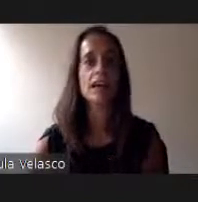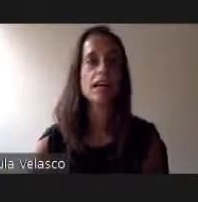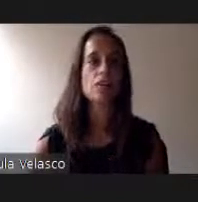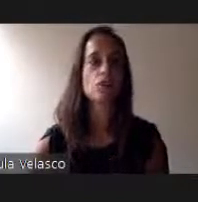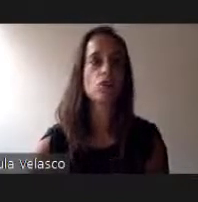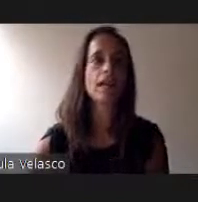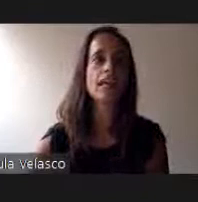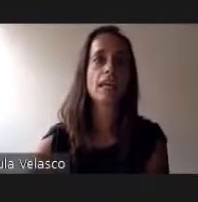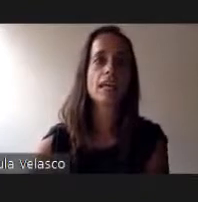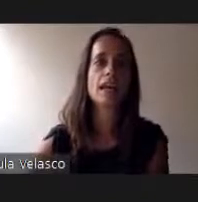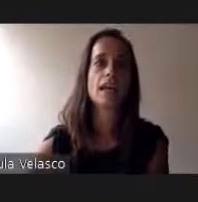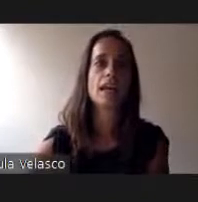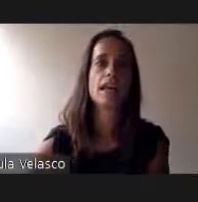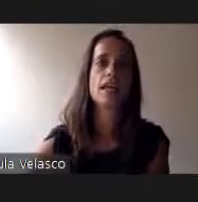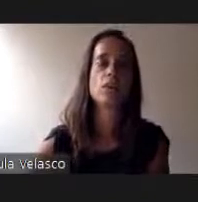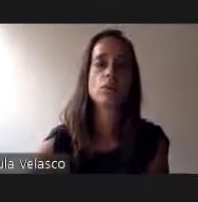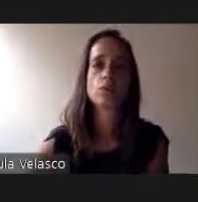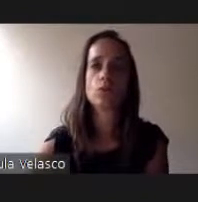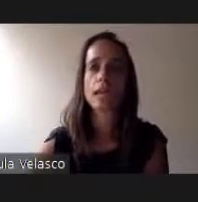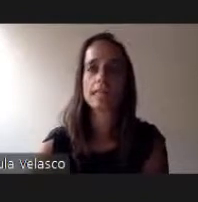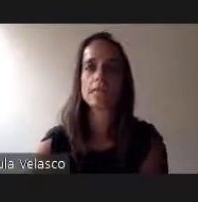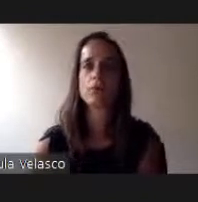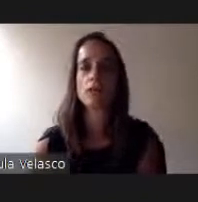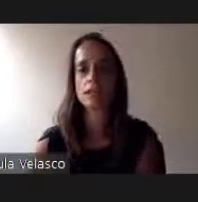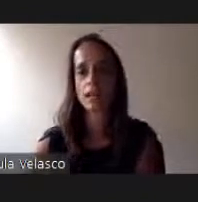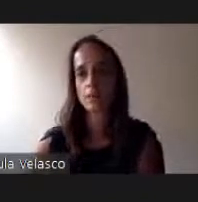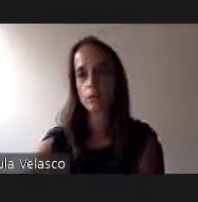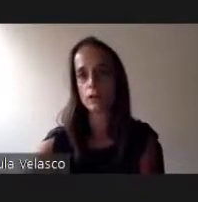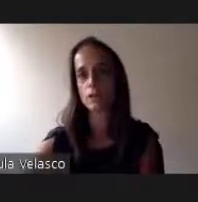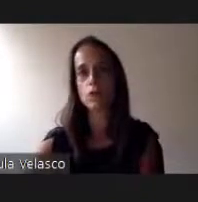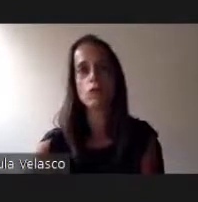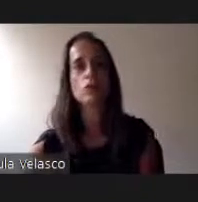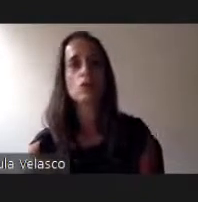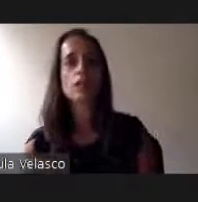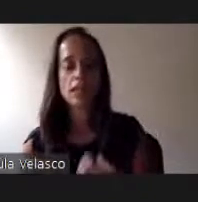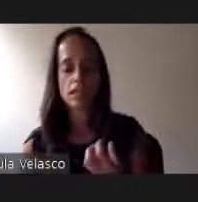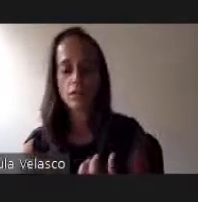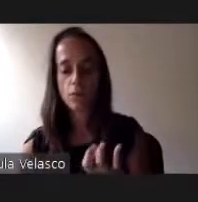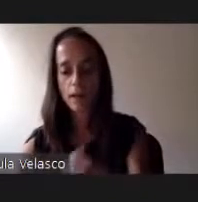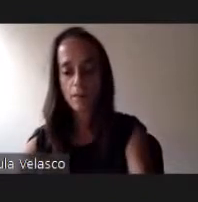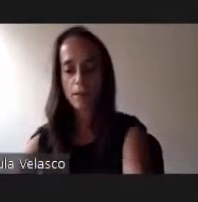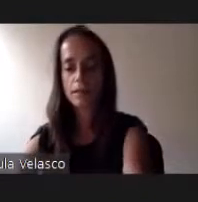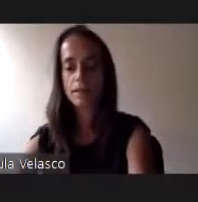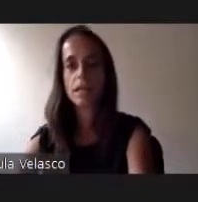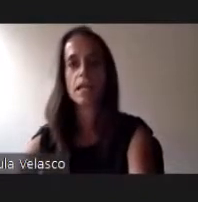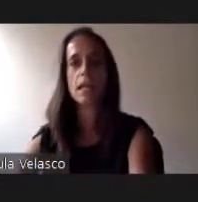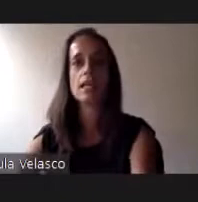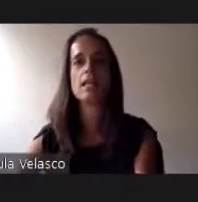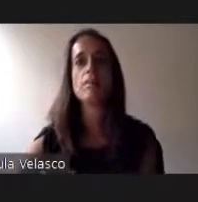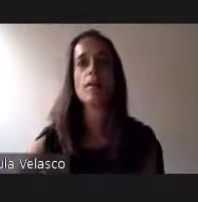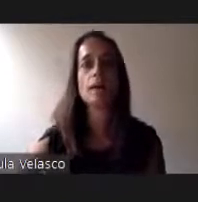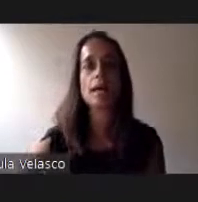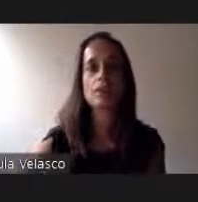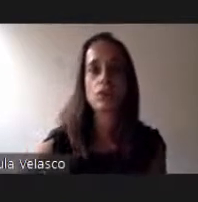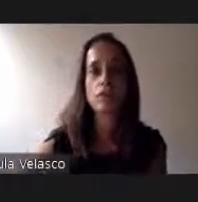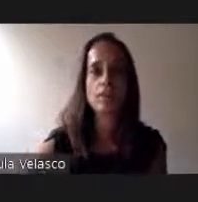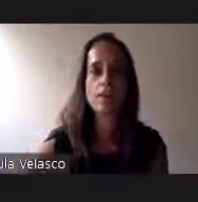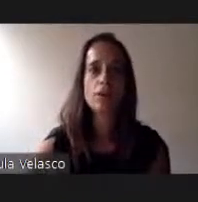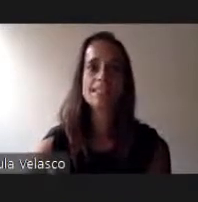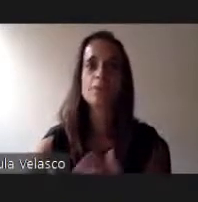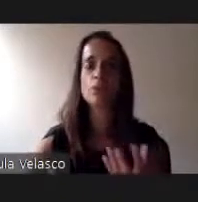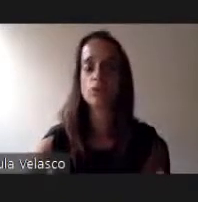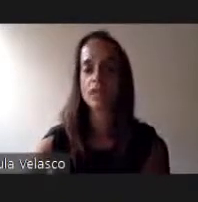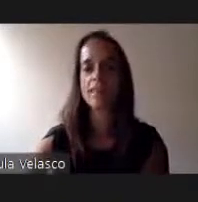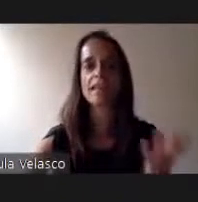Reversibilidade, toda aquella estrutura que se proyectara por tanto e que formara parte do plan maestro